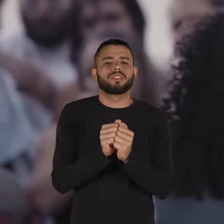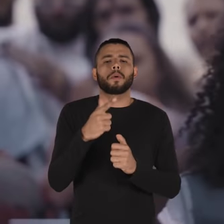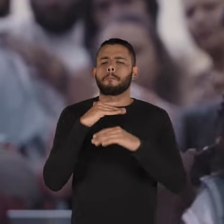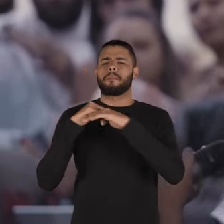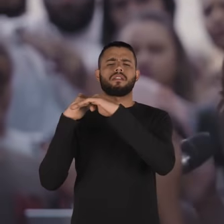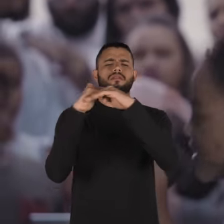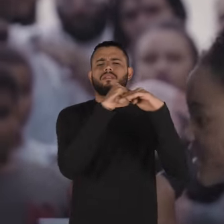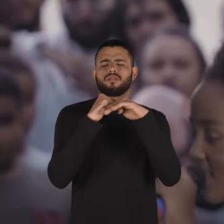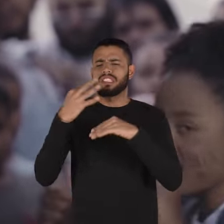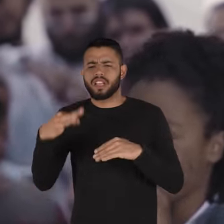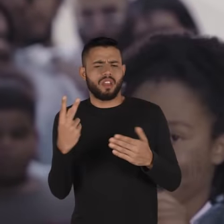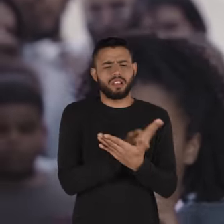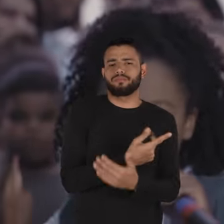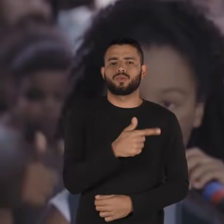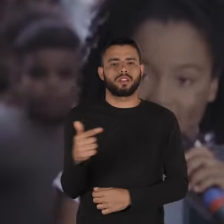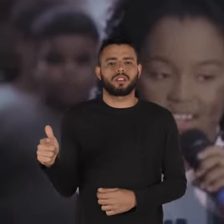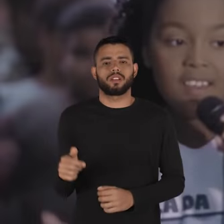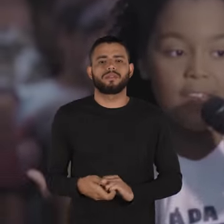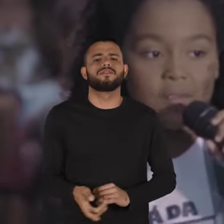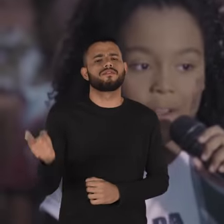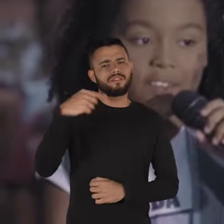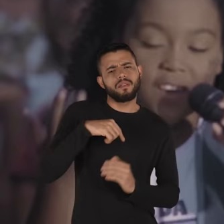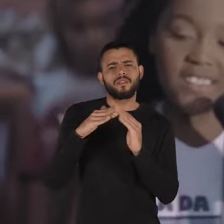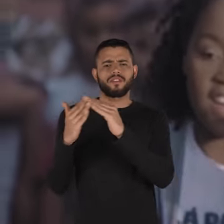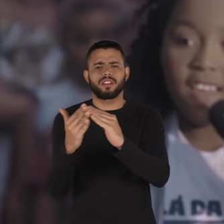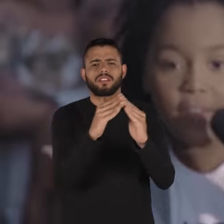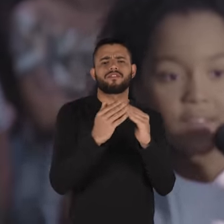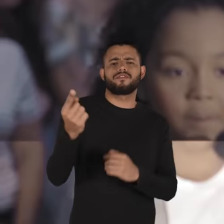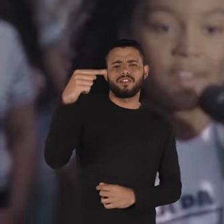Então não existe essa questão de padrão, de certo e errado. Garota de uns 12 anos.